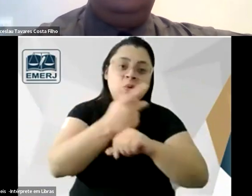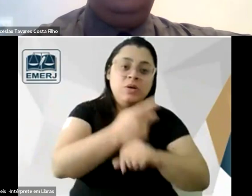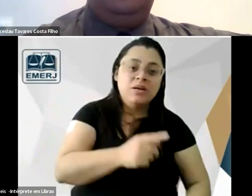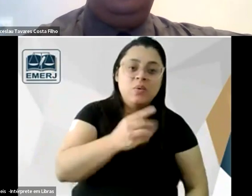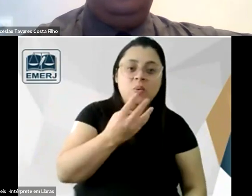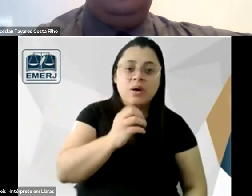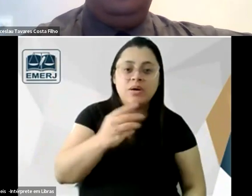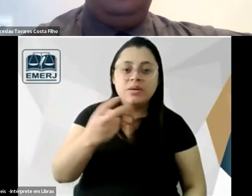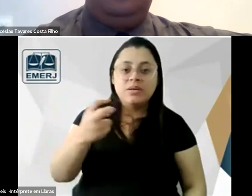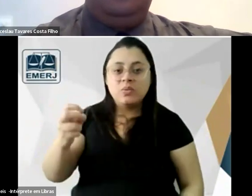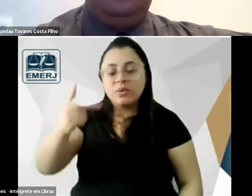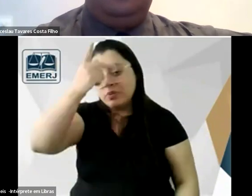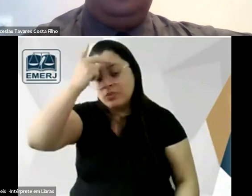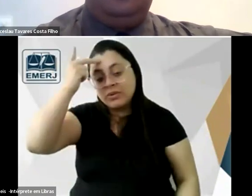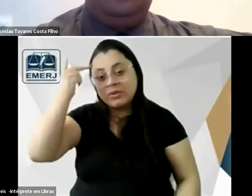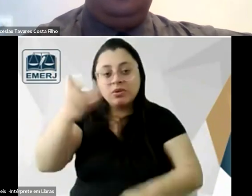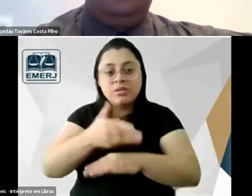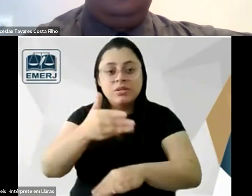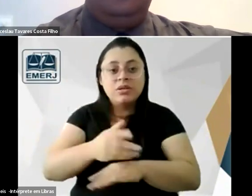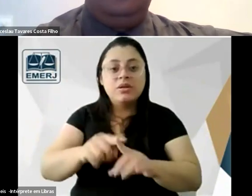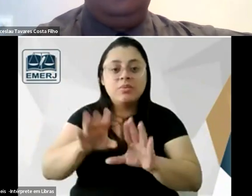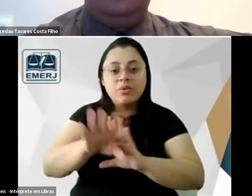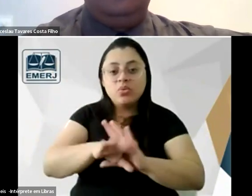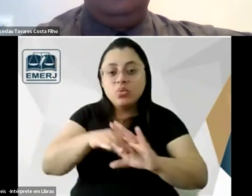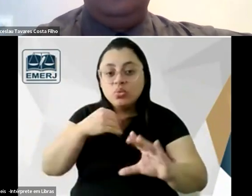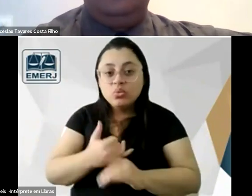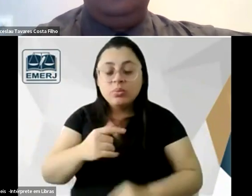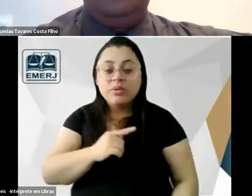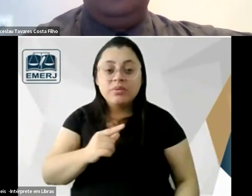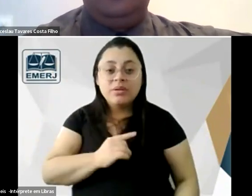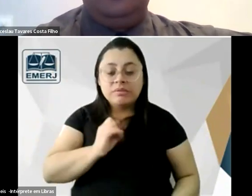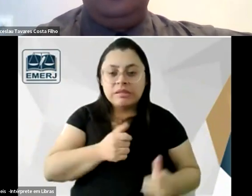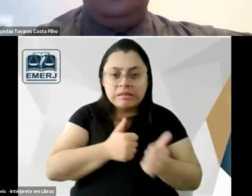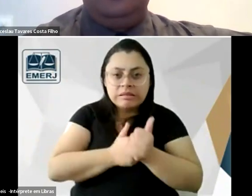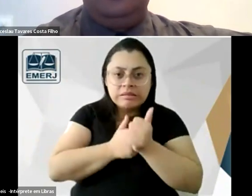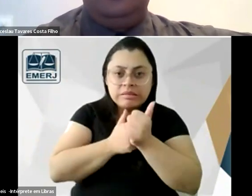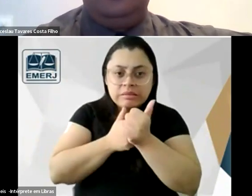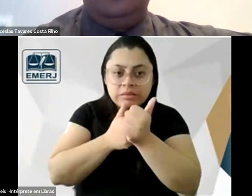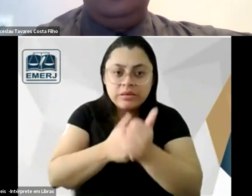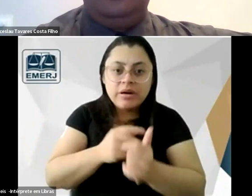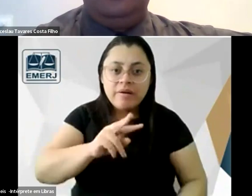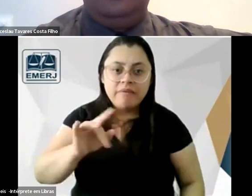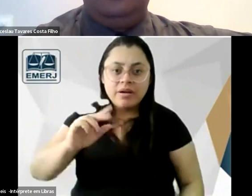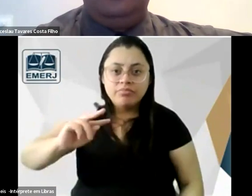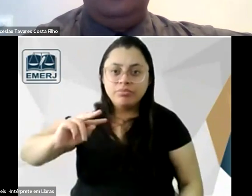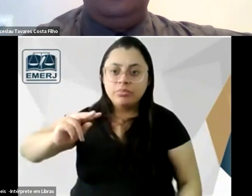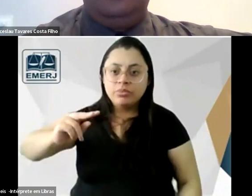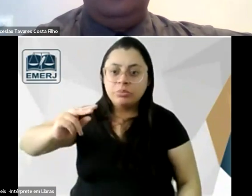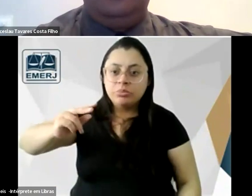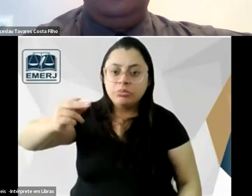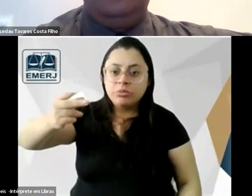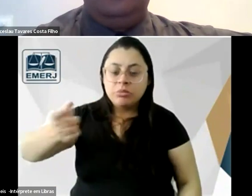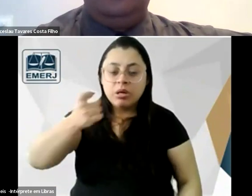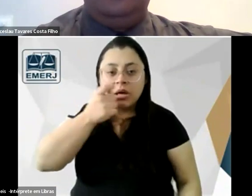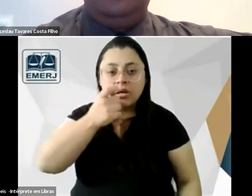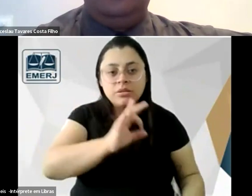pessoas assistindo mais o pessoal que está no YouTube e se a gente for acompanhando a página a gente vai vendo que vai aumentando isso é é